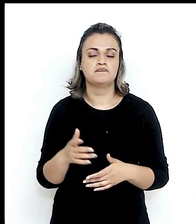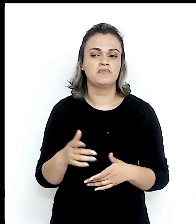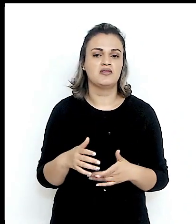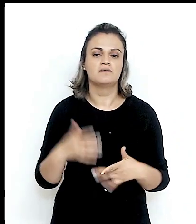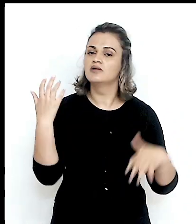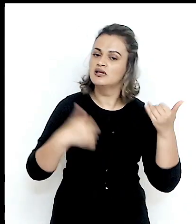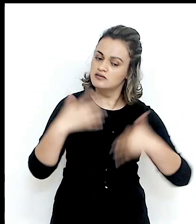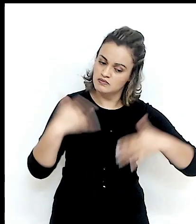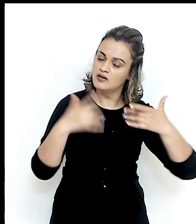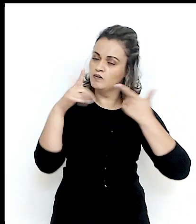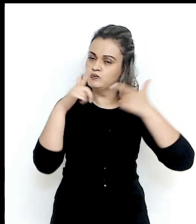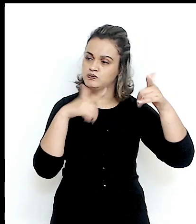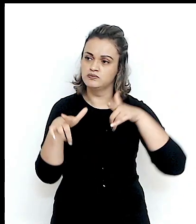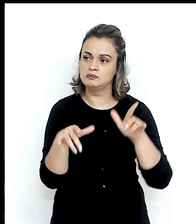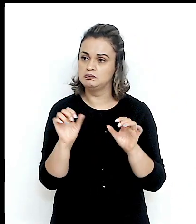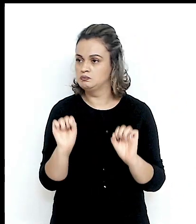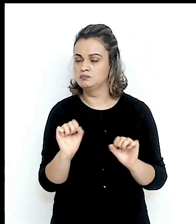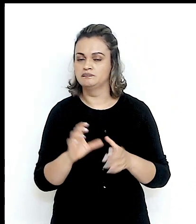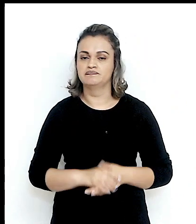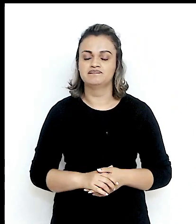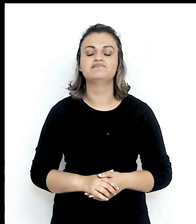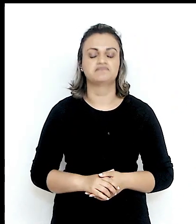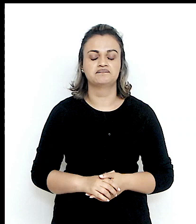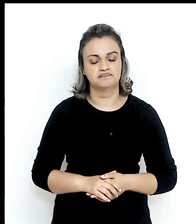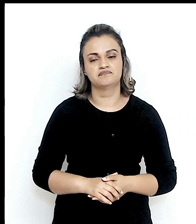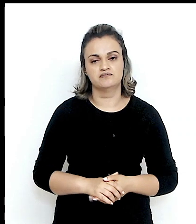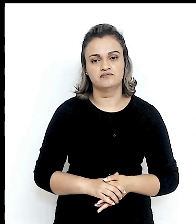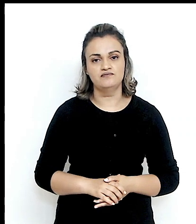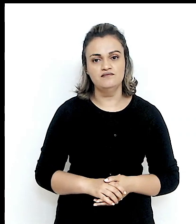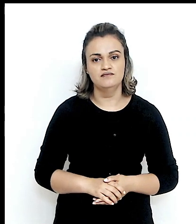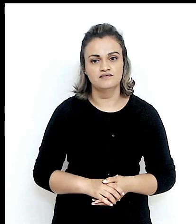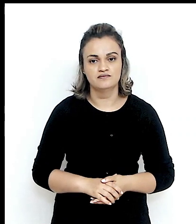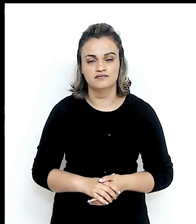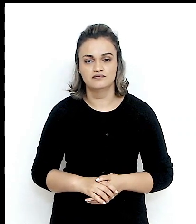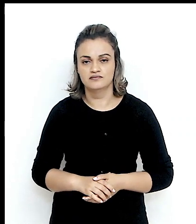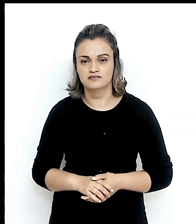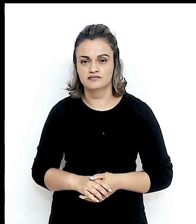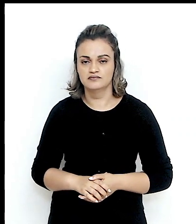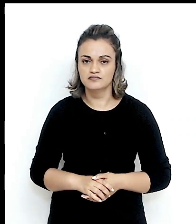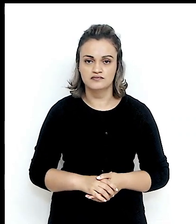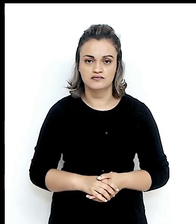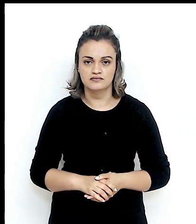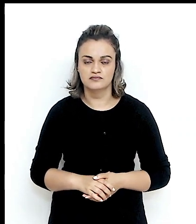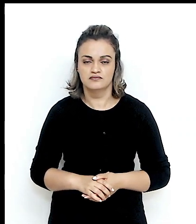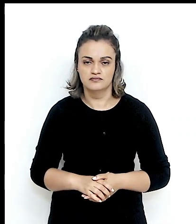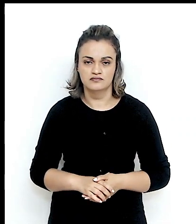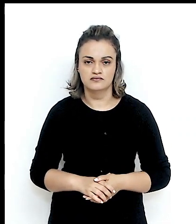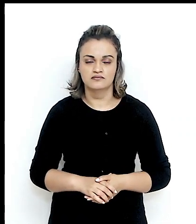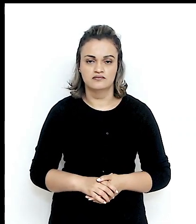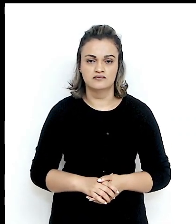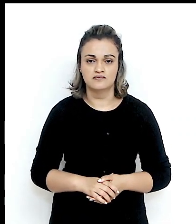a essas duas consultas. E claro, bem, eu sim concordo